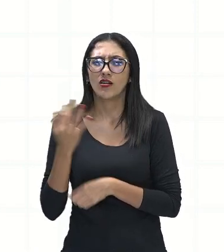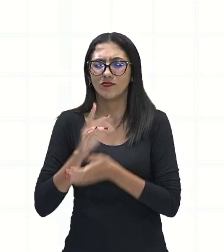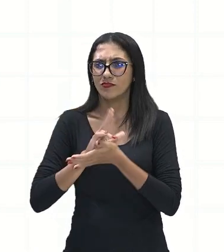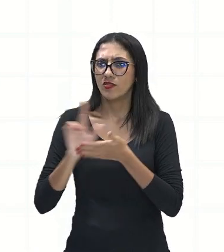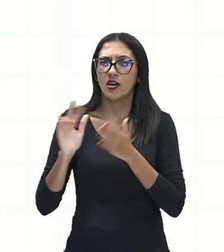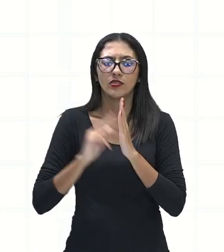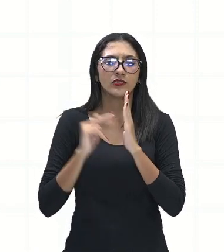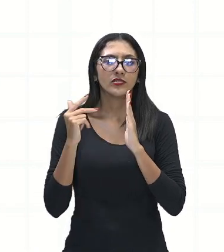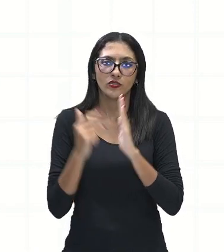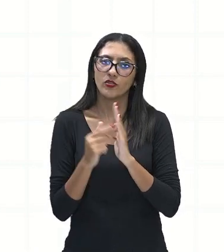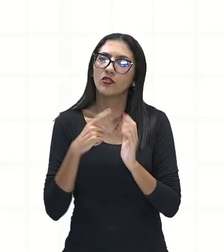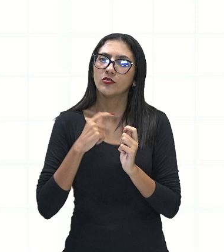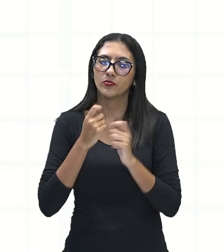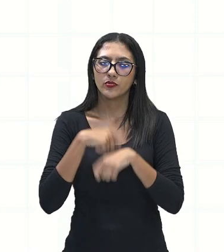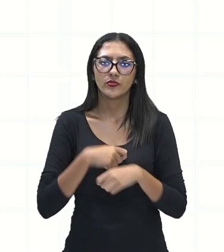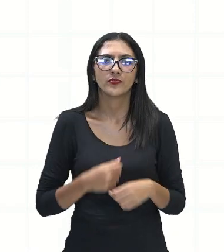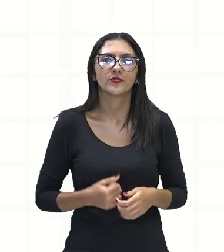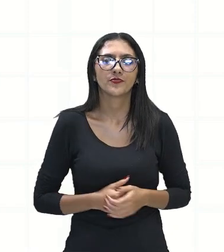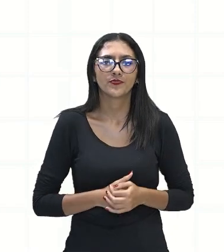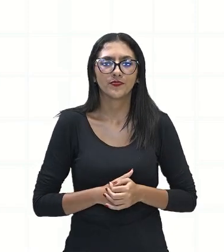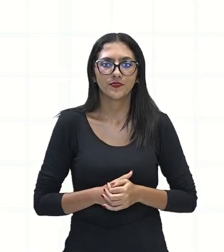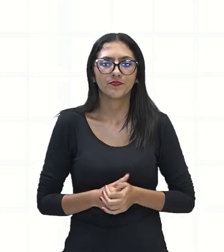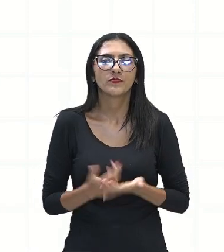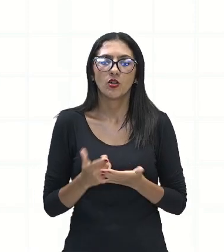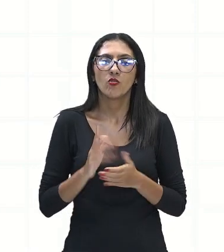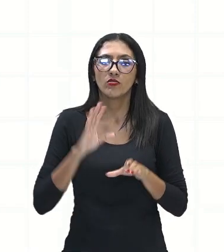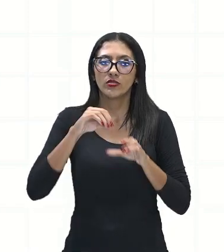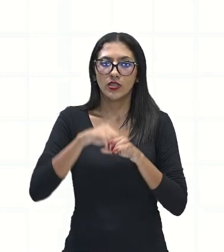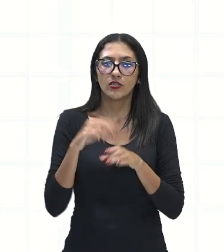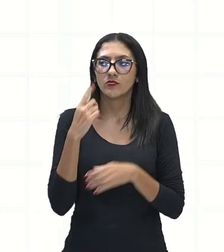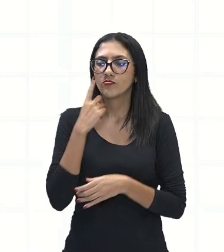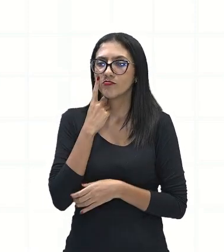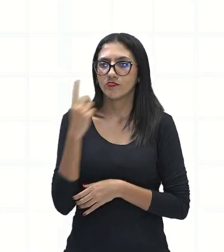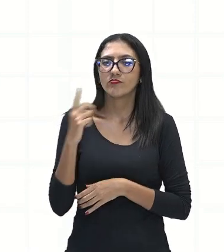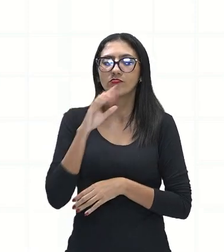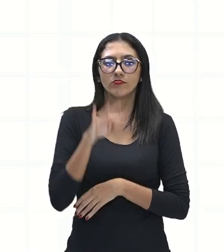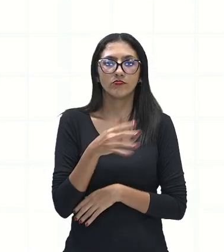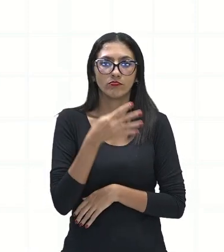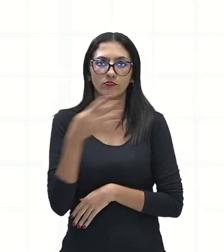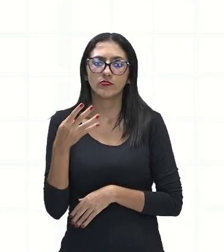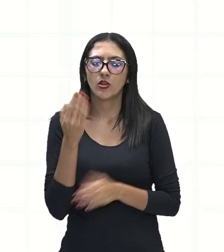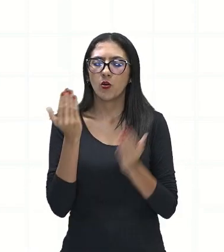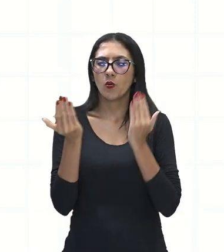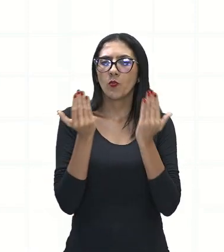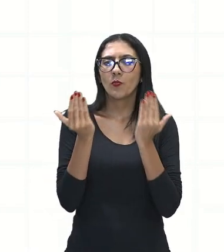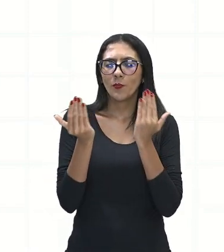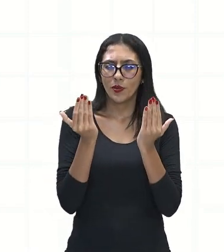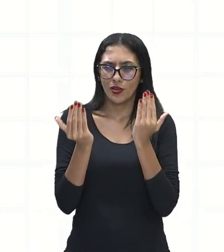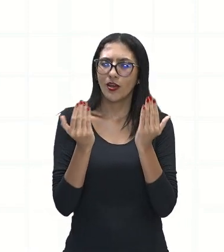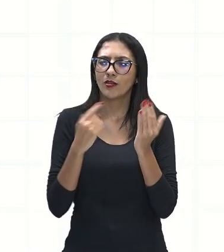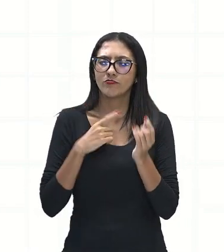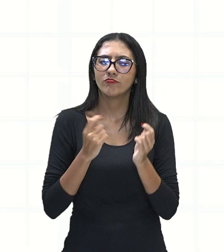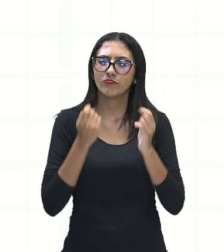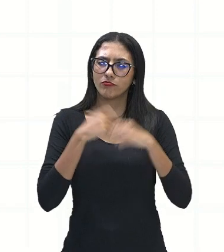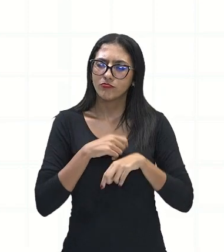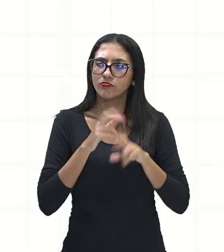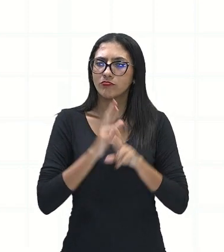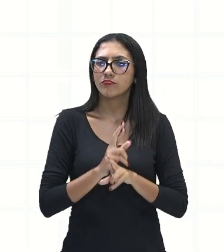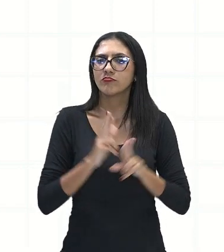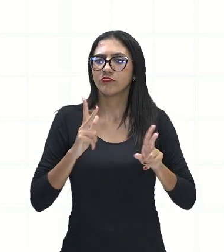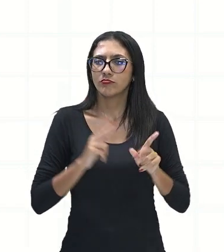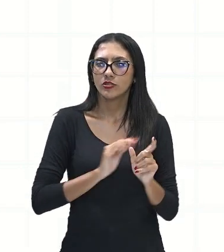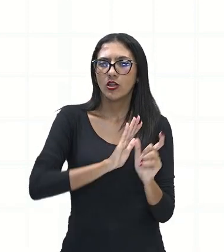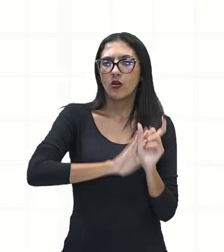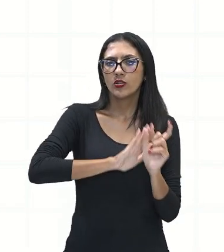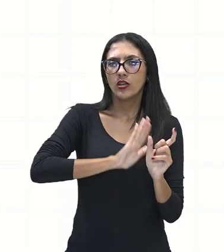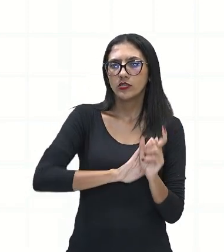observe que, dentro dessas características, a gente consegue fazer a diferenciação da denotação para a